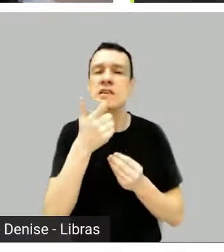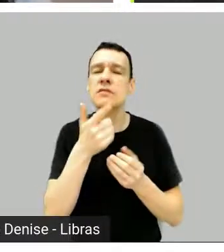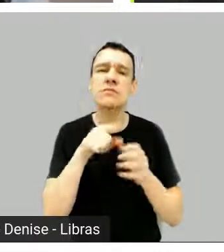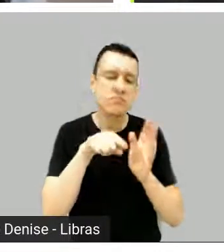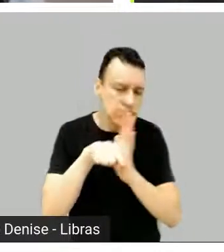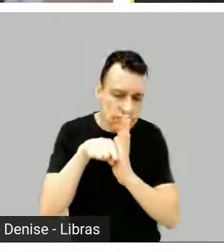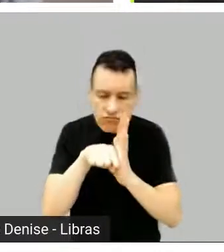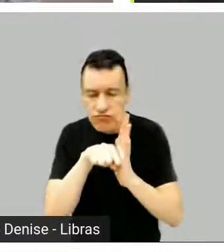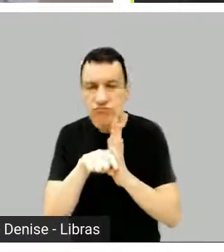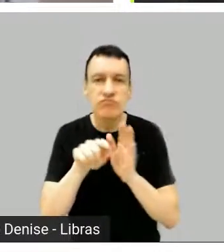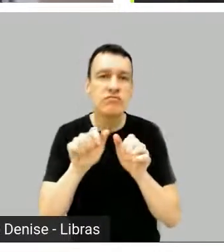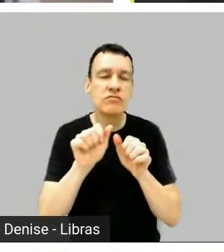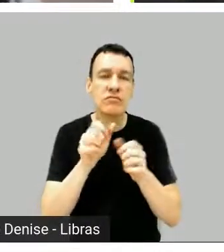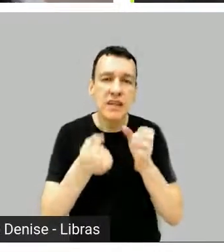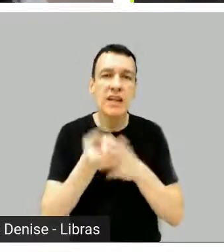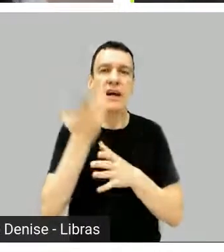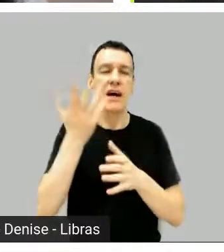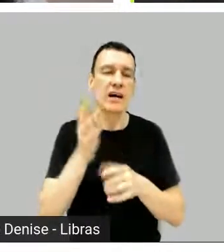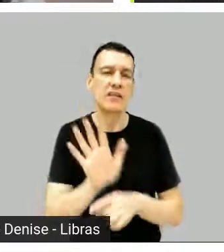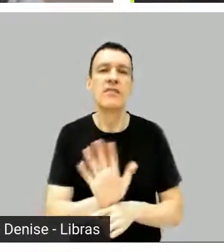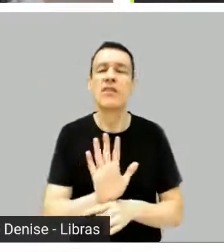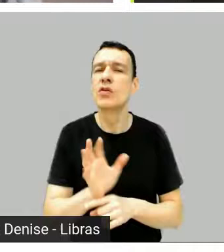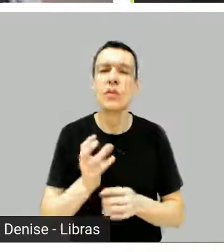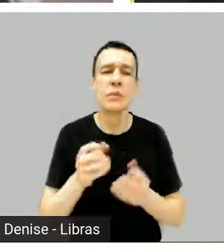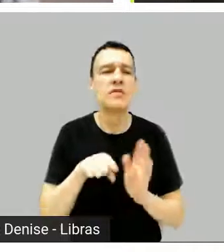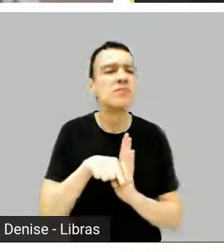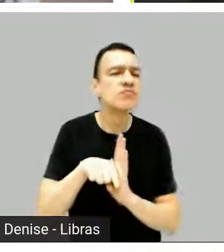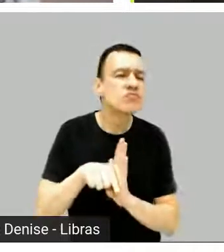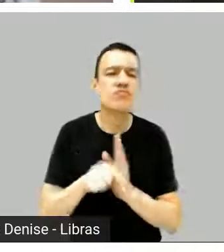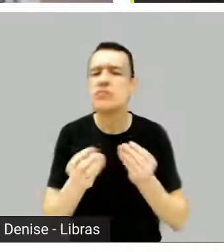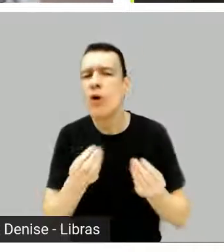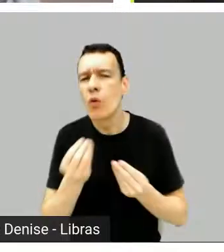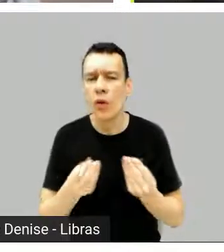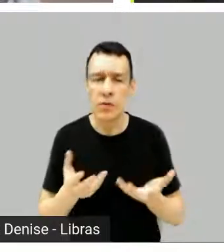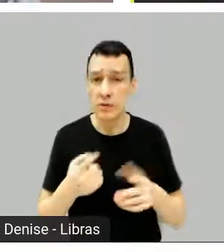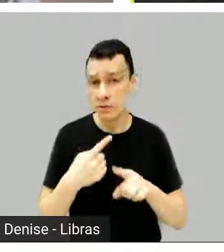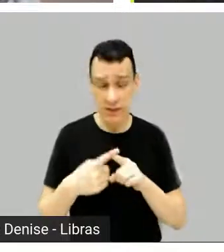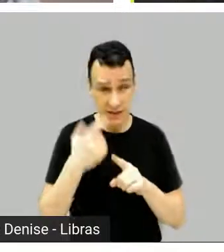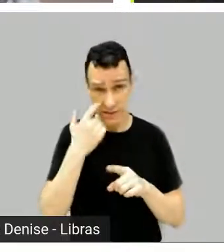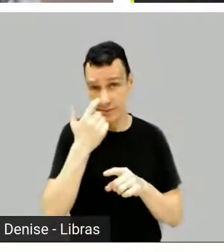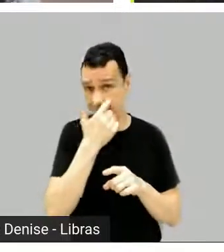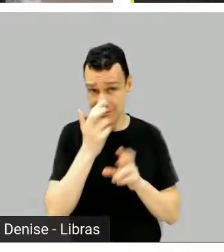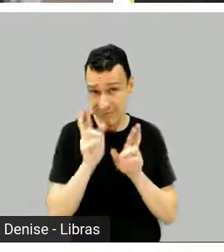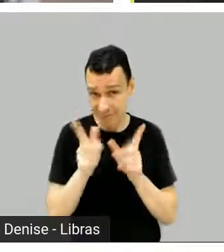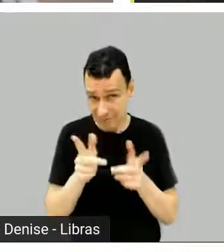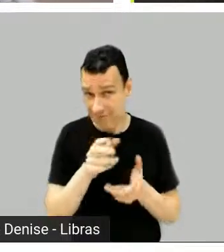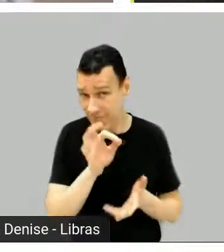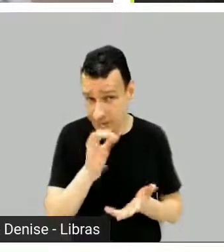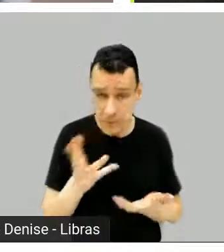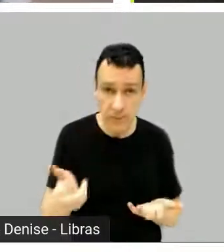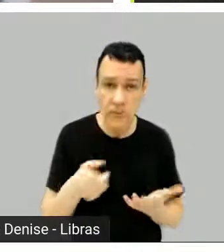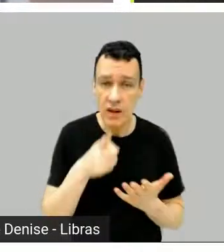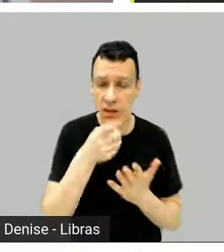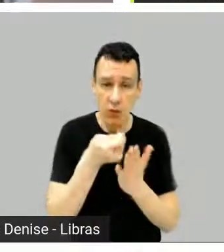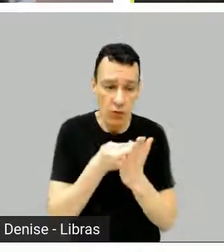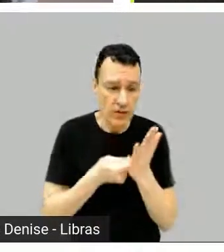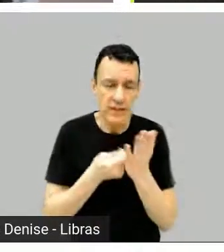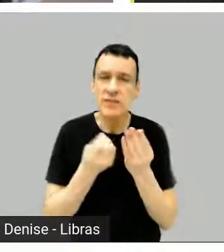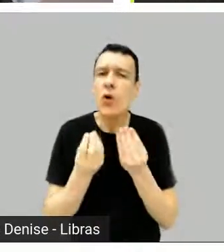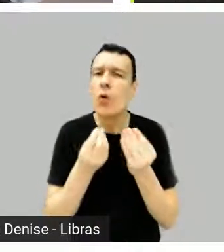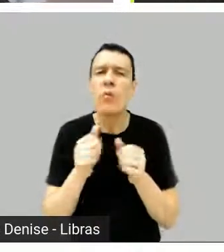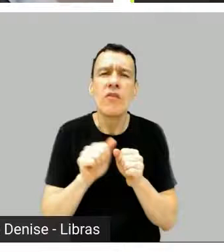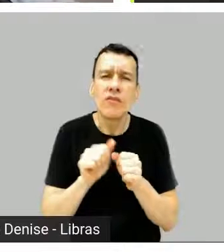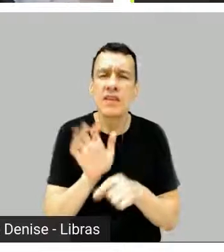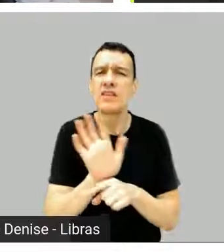esse filme? Porque, assim, é um universo bem diferente, né? Para quem é roteirista, como que foi? Ah, eu